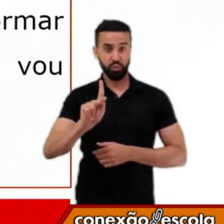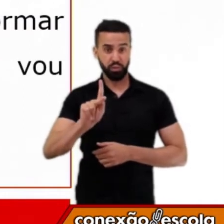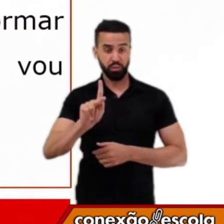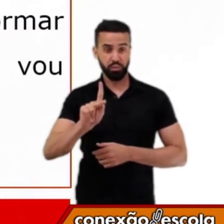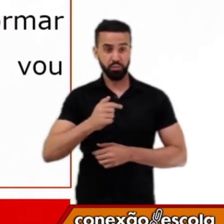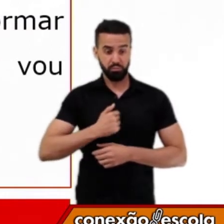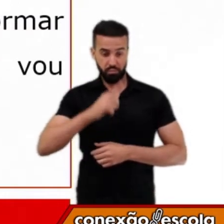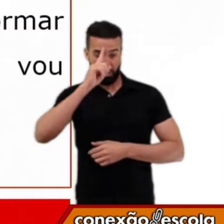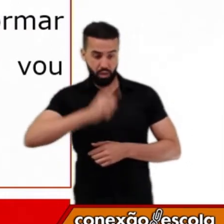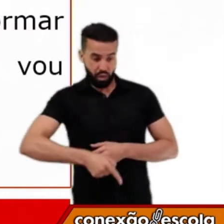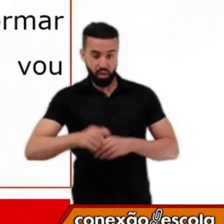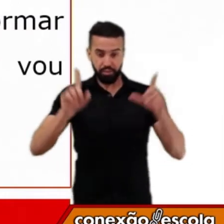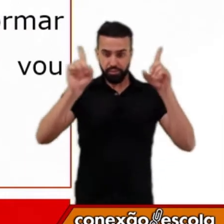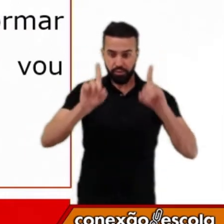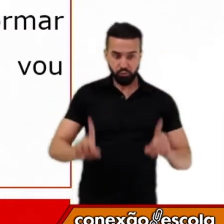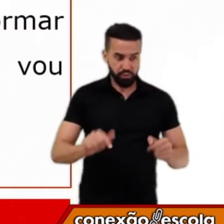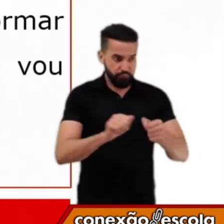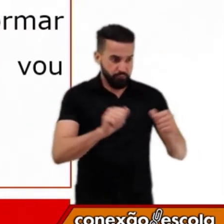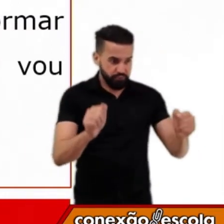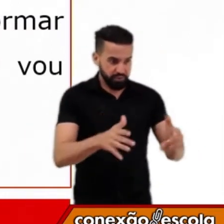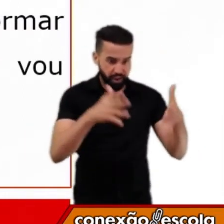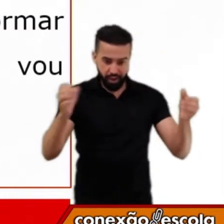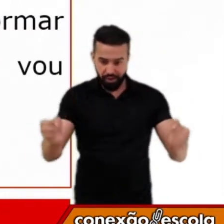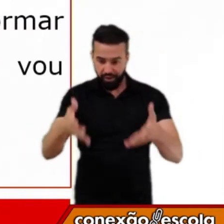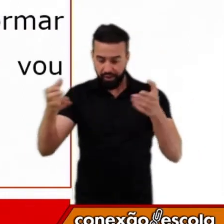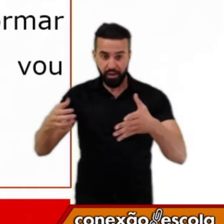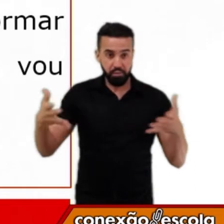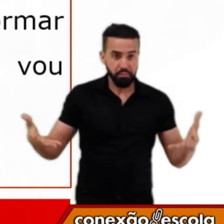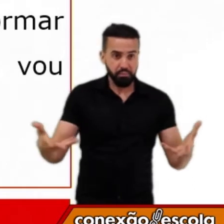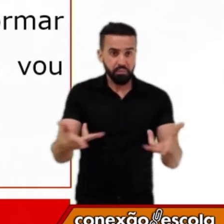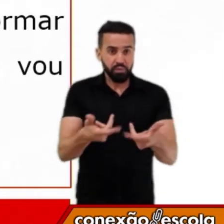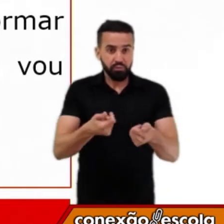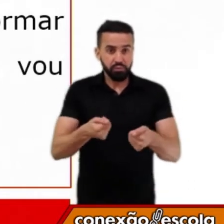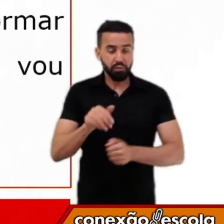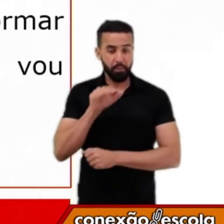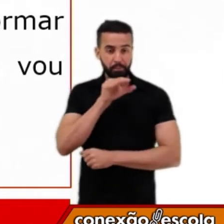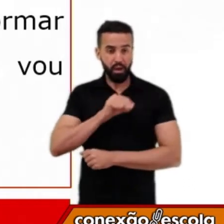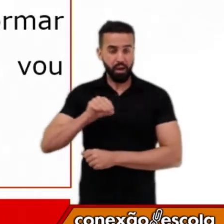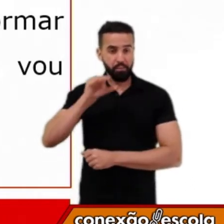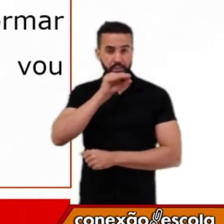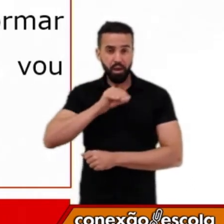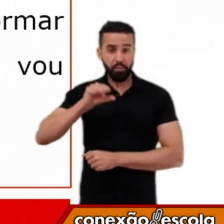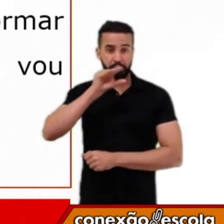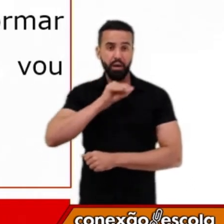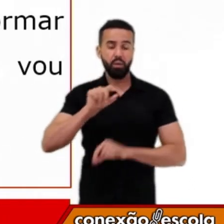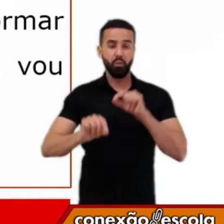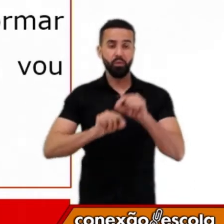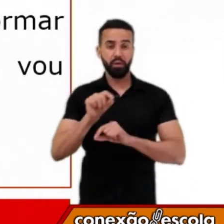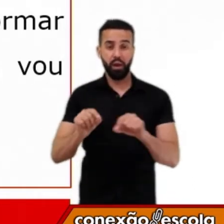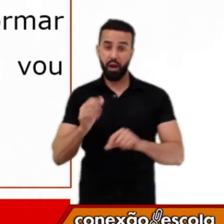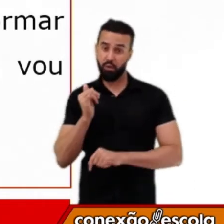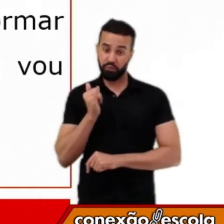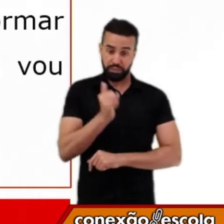o empurrou a criar maravilhas e, abrindo sua boca, dirige sua palavra para comunicar